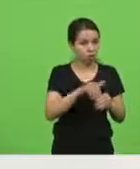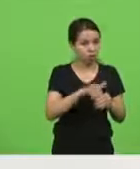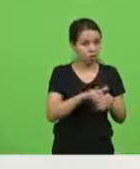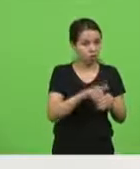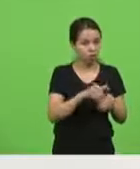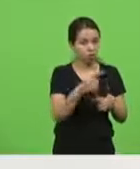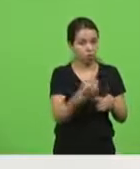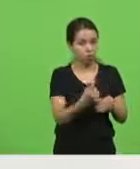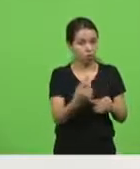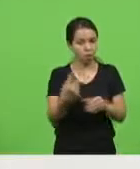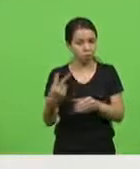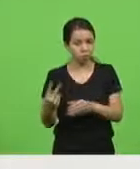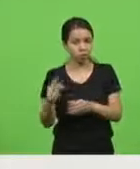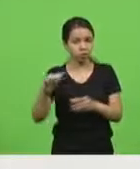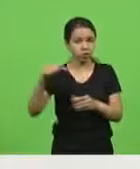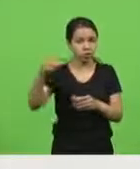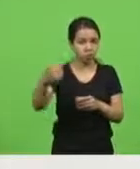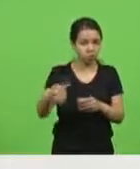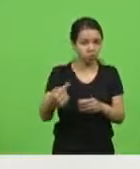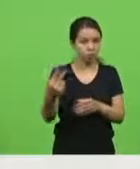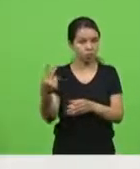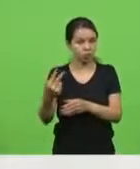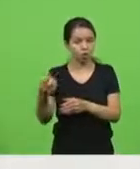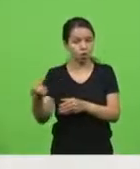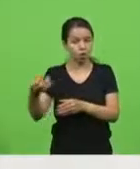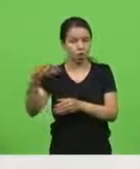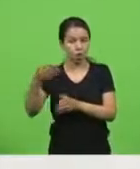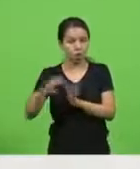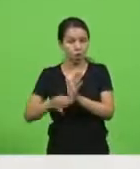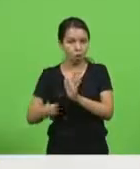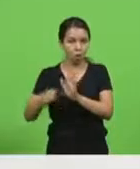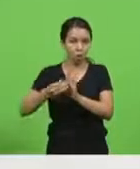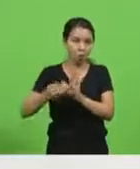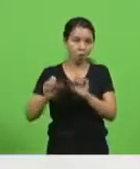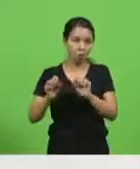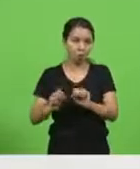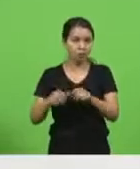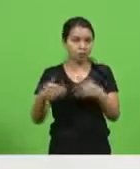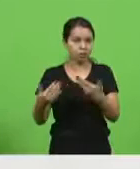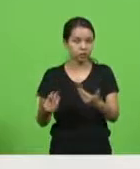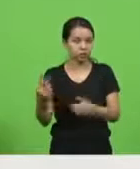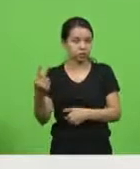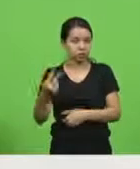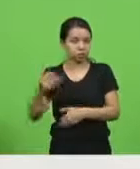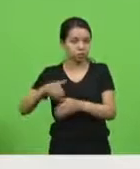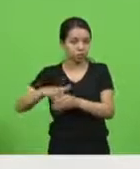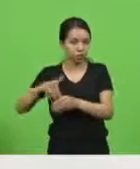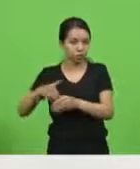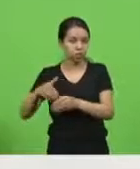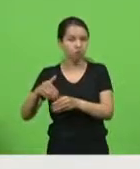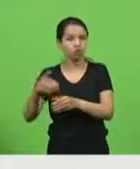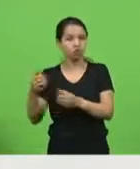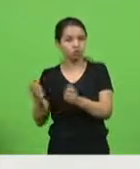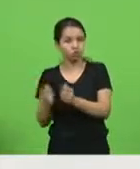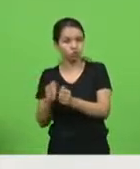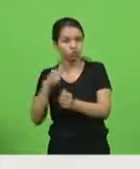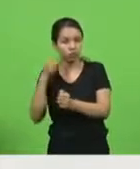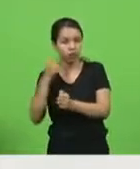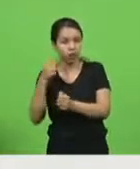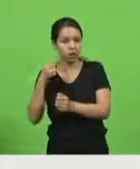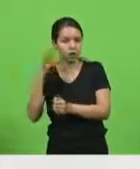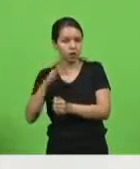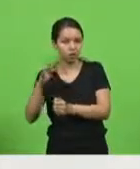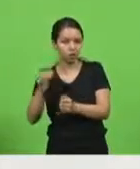destaques no segundo turno. Sendo assim, no primeiro turno, juntamente com outros deputados federais da base do governo, ligado às forças de segurança